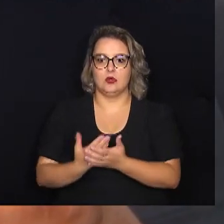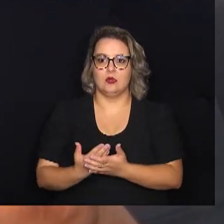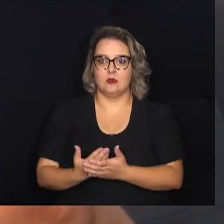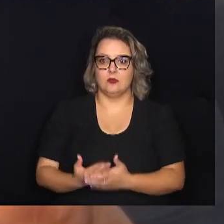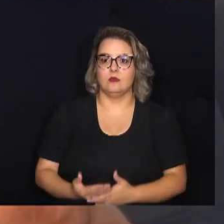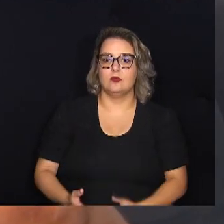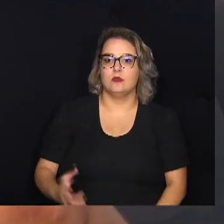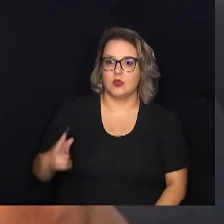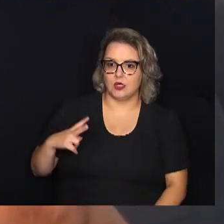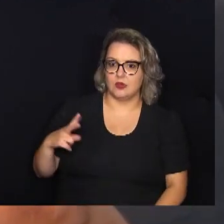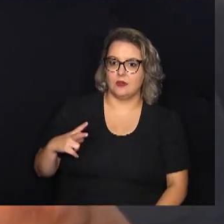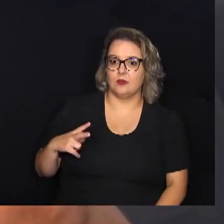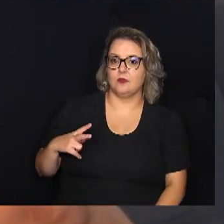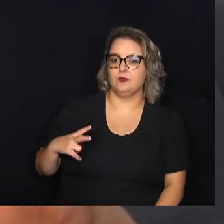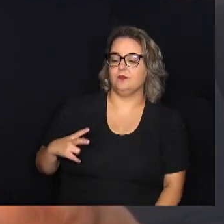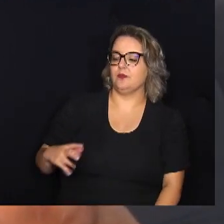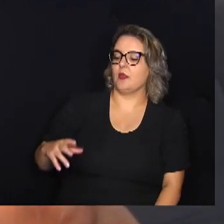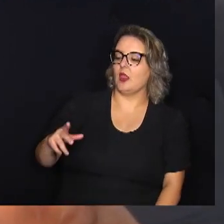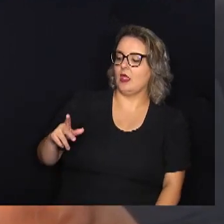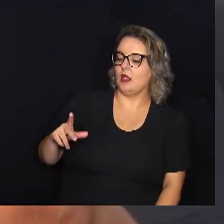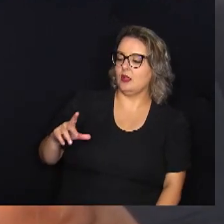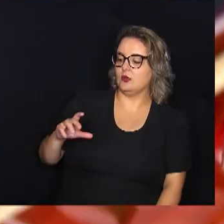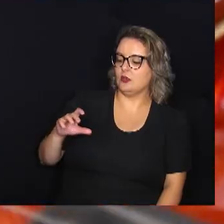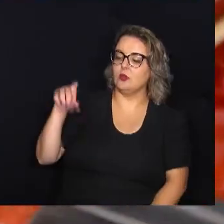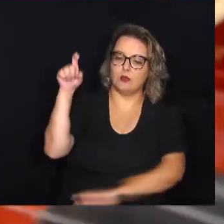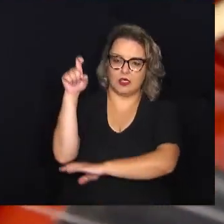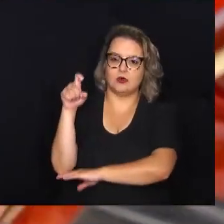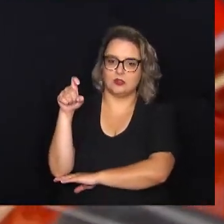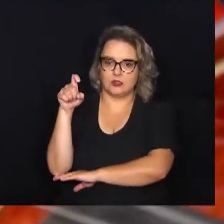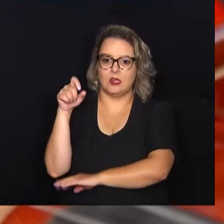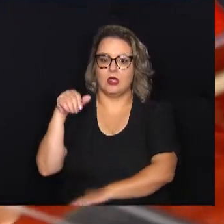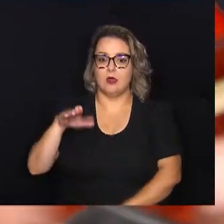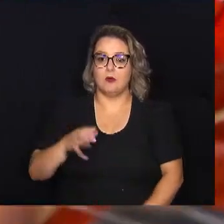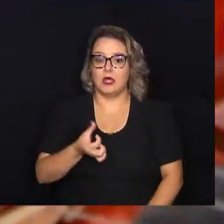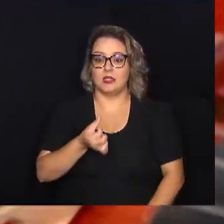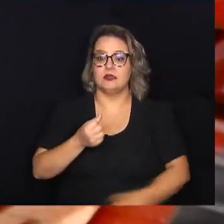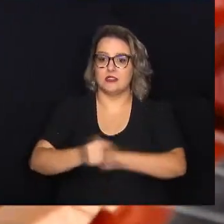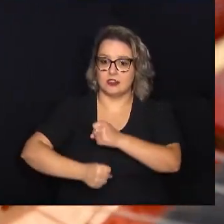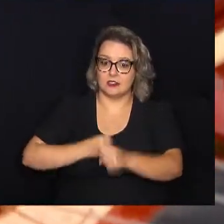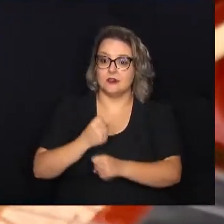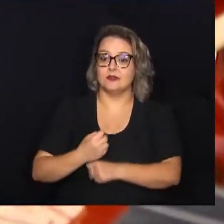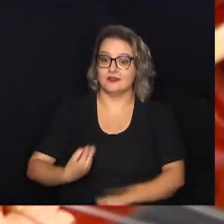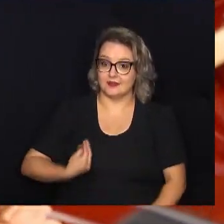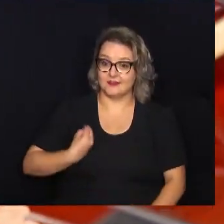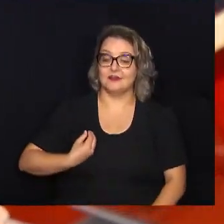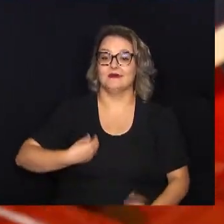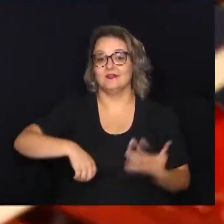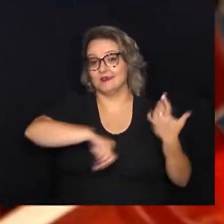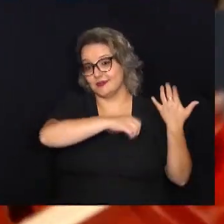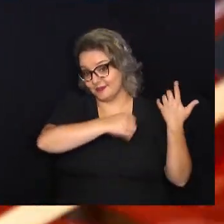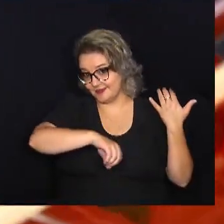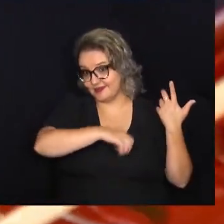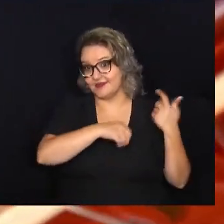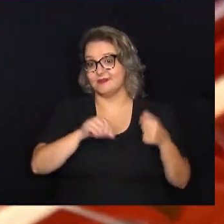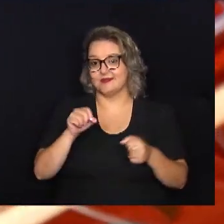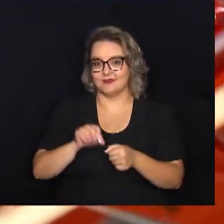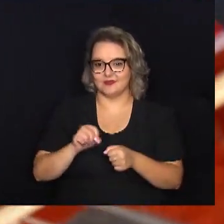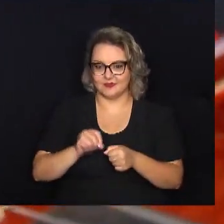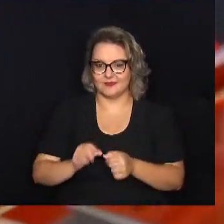chamada Centro Suzuki de Campinas. E lá eu passei mais 6 anos da minha vida estudando violino. E fazendo